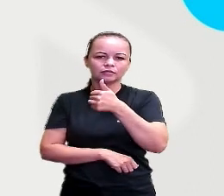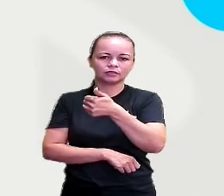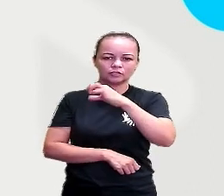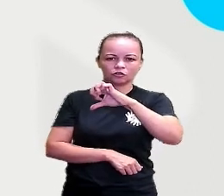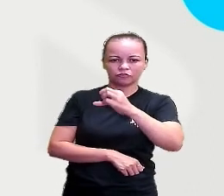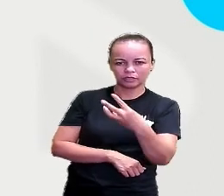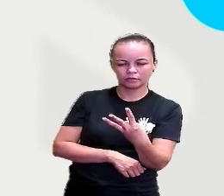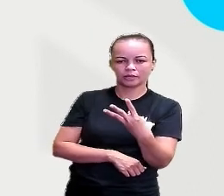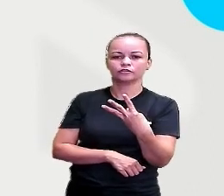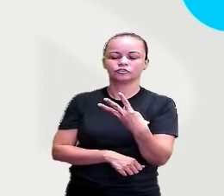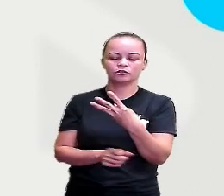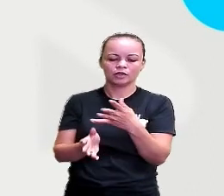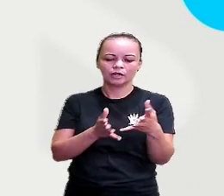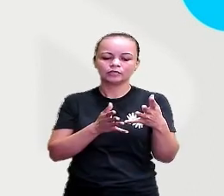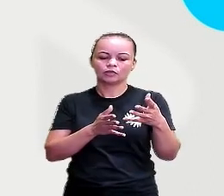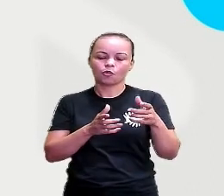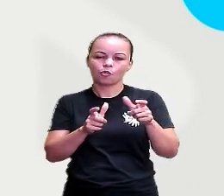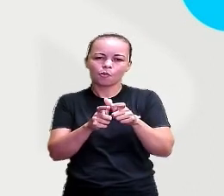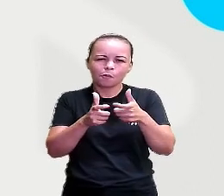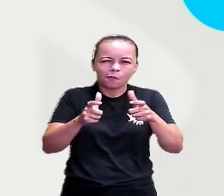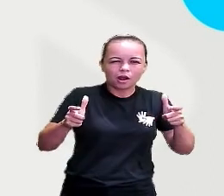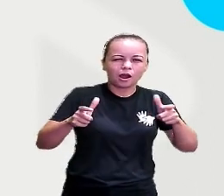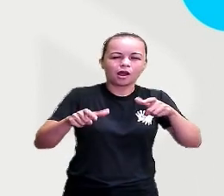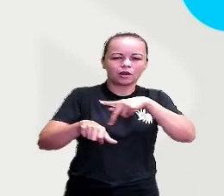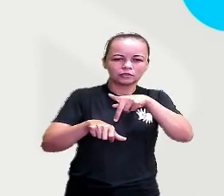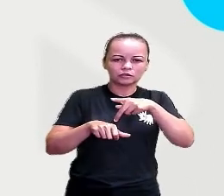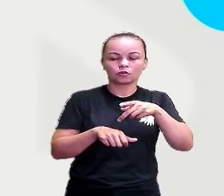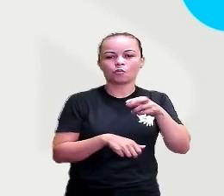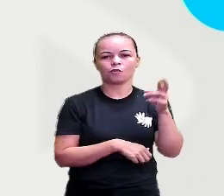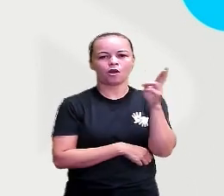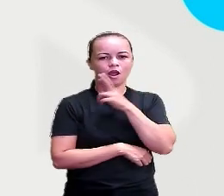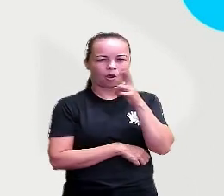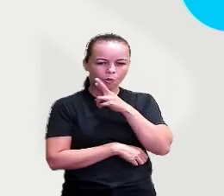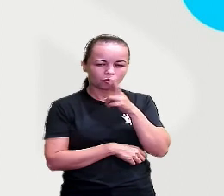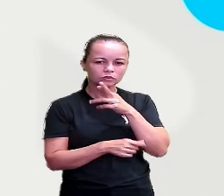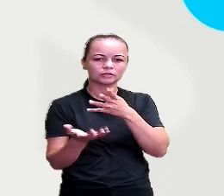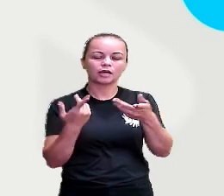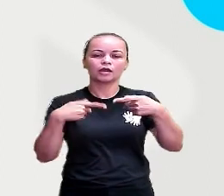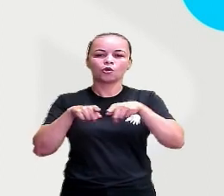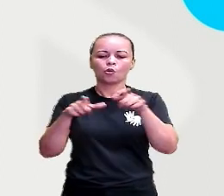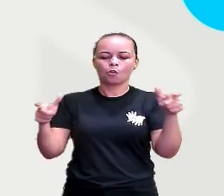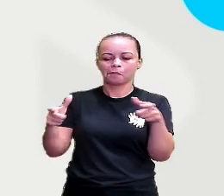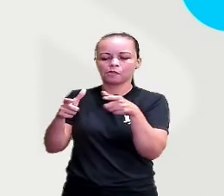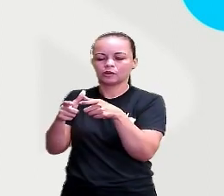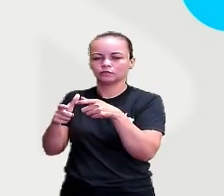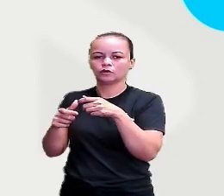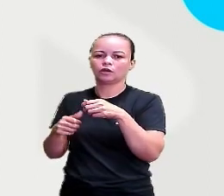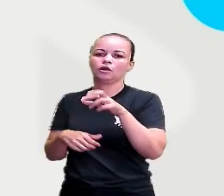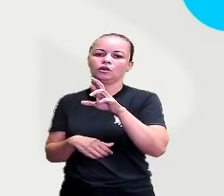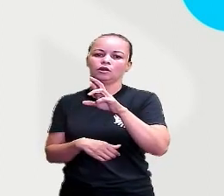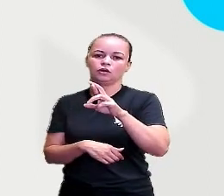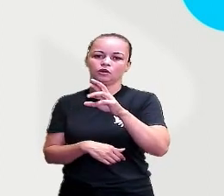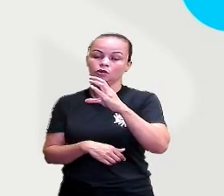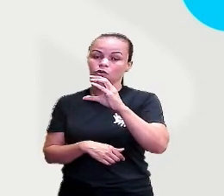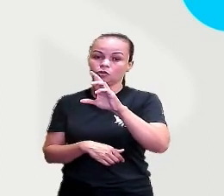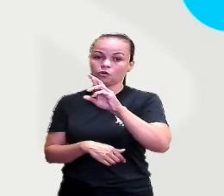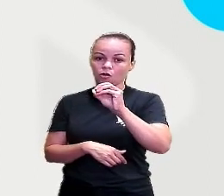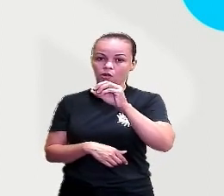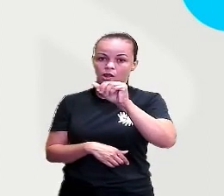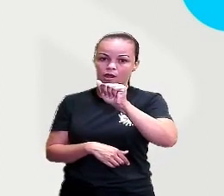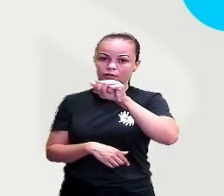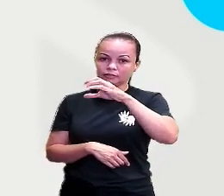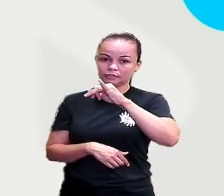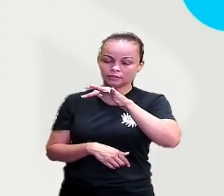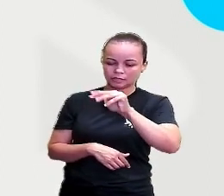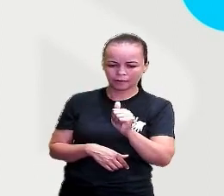Alguns desses países são muito grandes, como a Rússia, e outros menores, como a Croácia. Em alguns países, a população fala